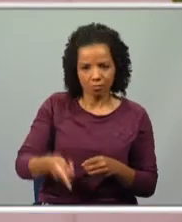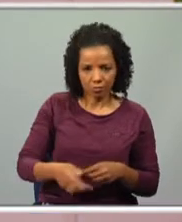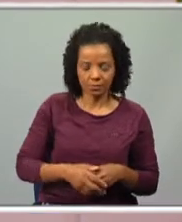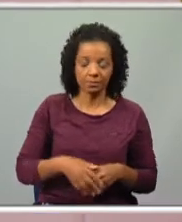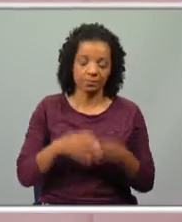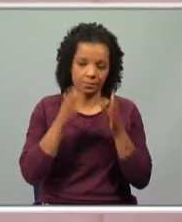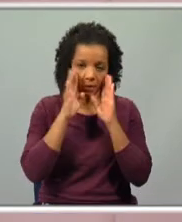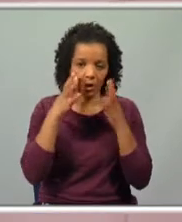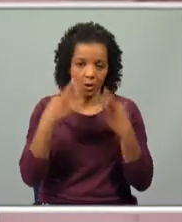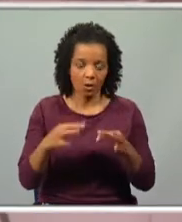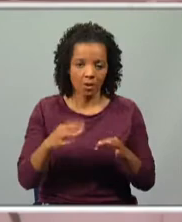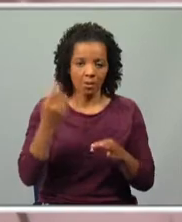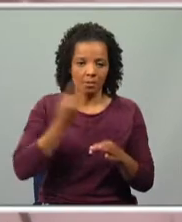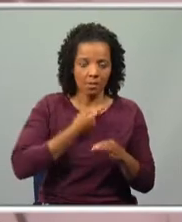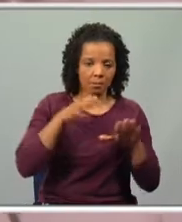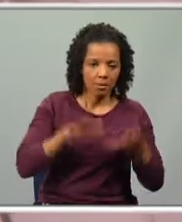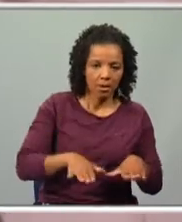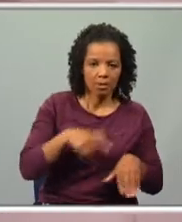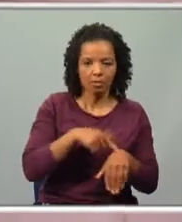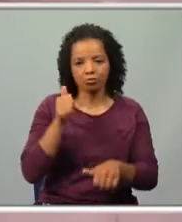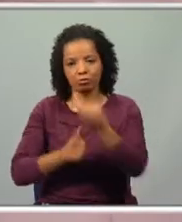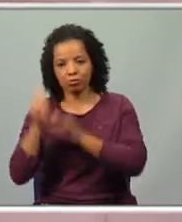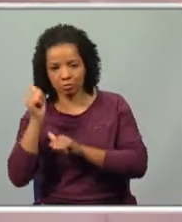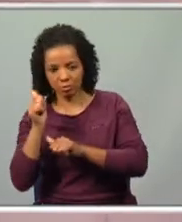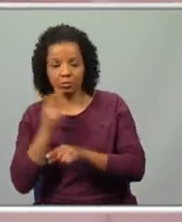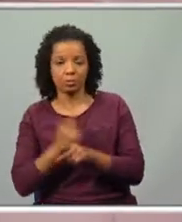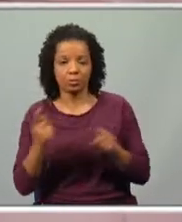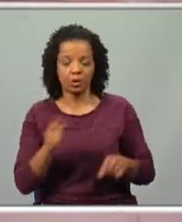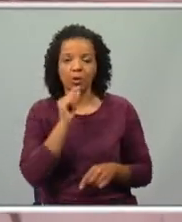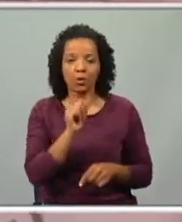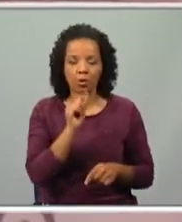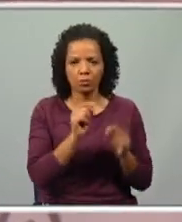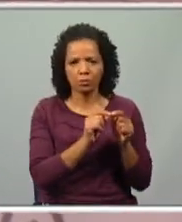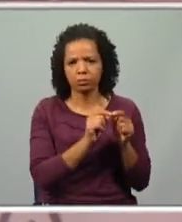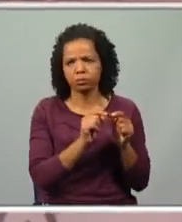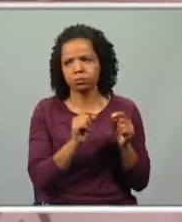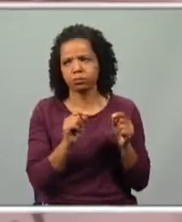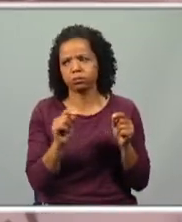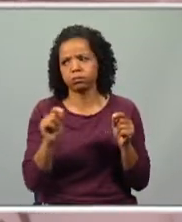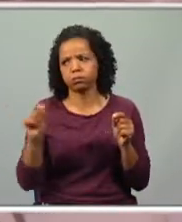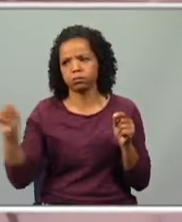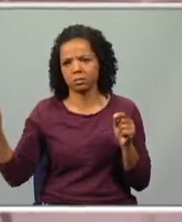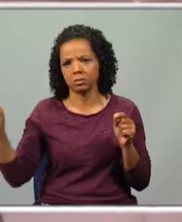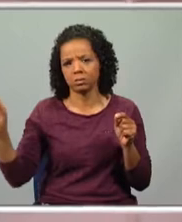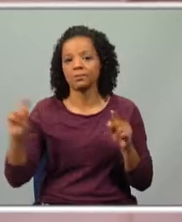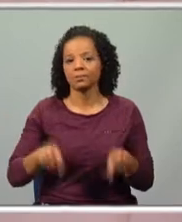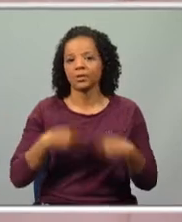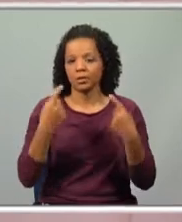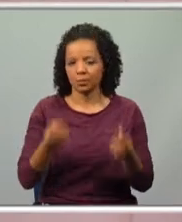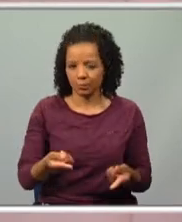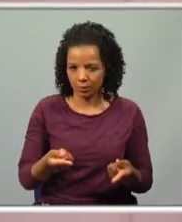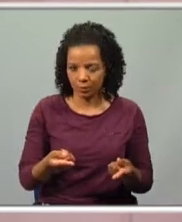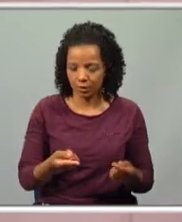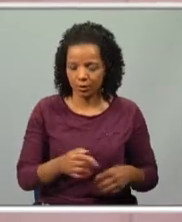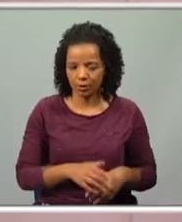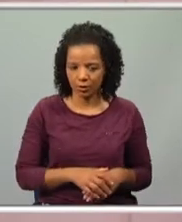é natural que tenhas que parar ou voltar um bocadinho atrás, porque os nomes são extensos. Depois, convido-te a